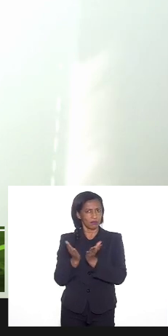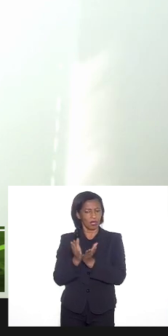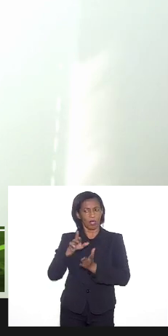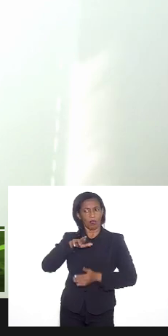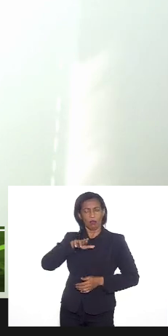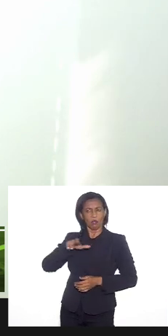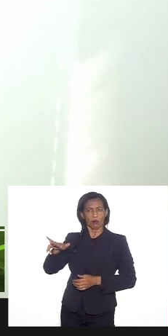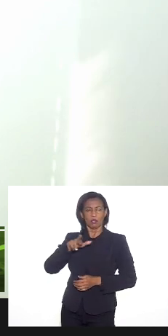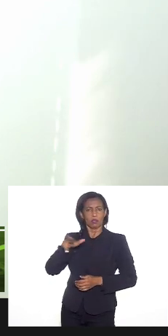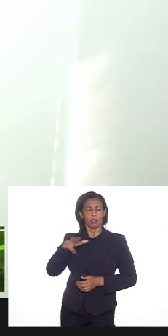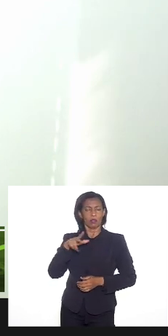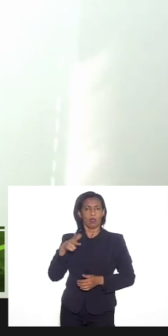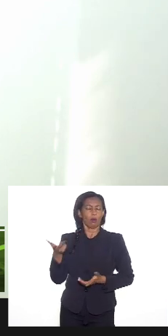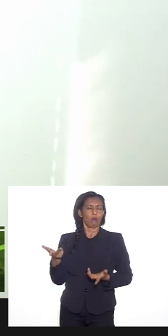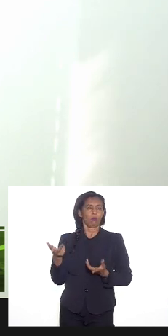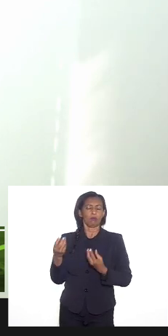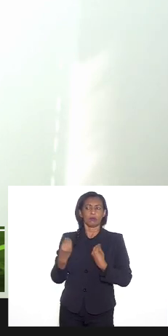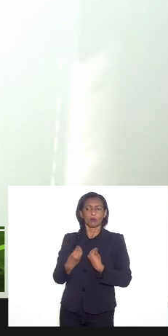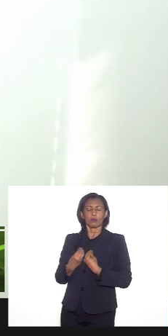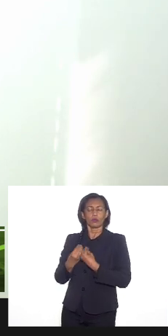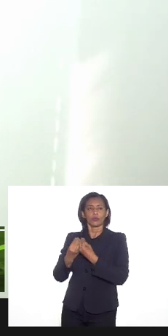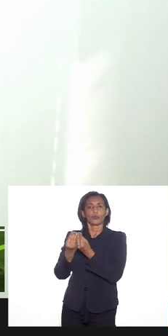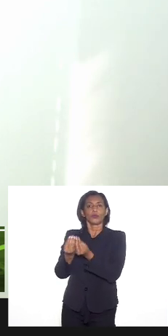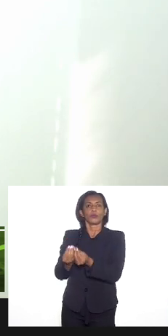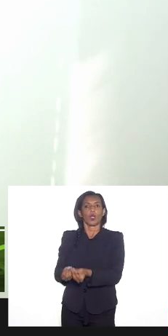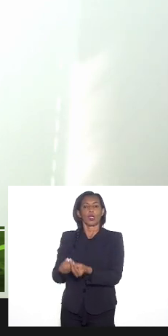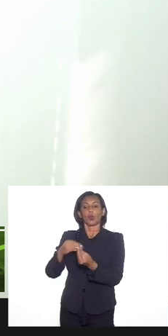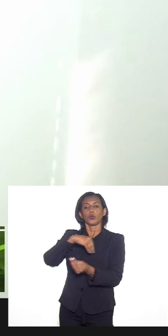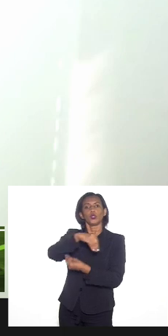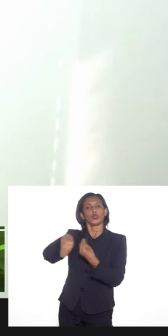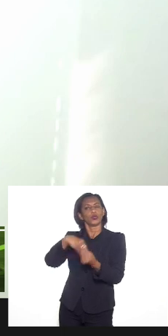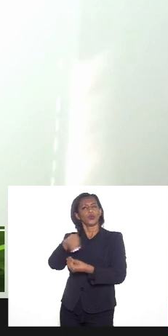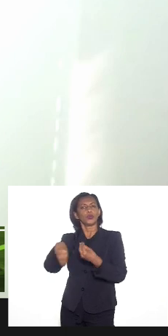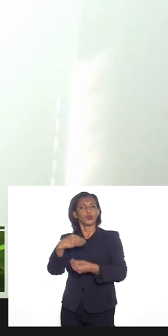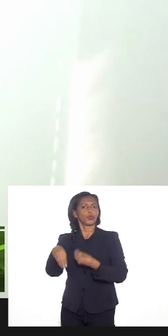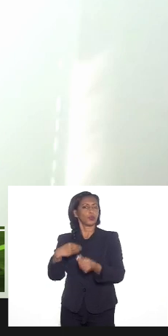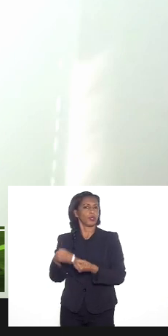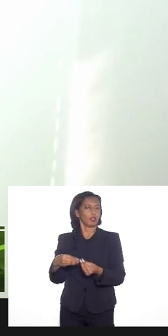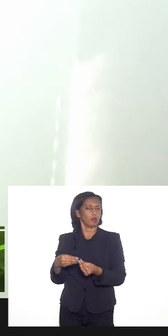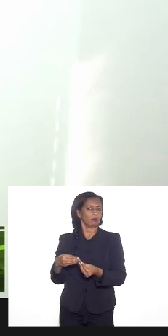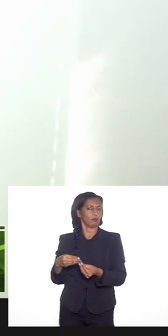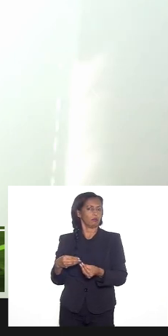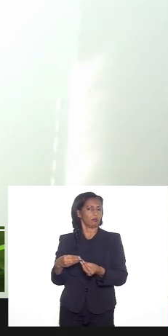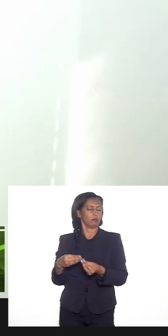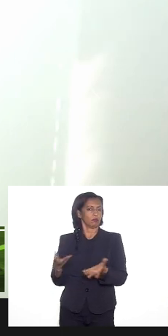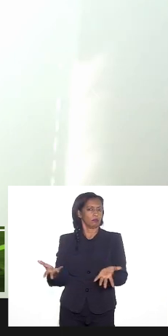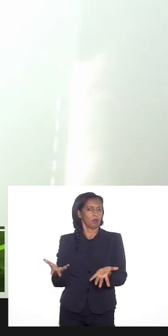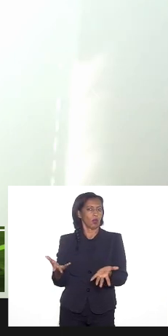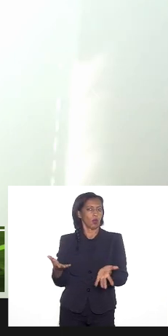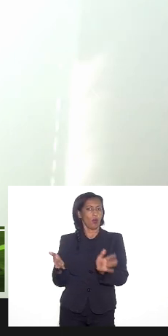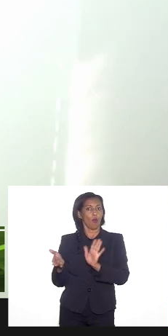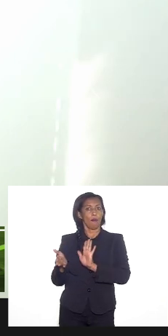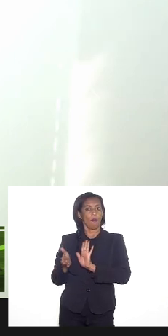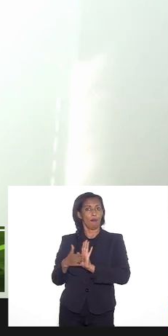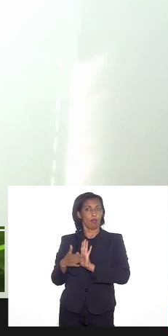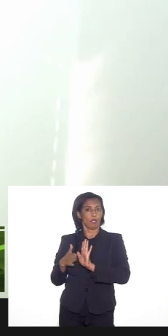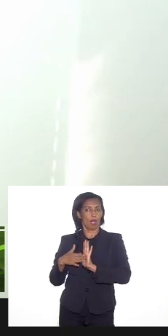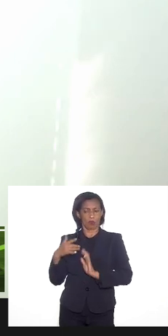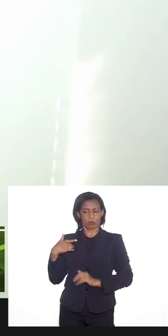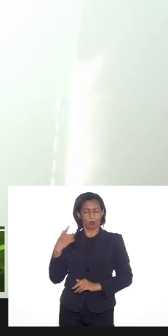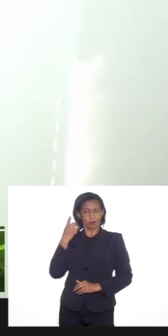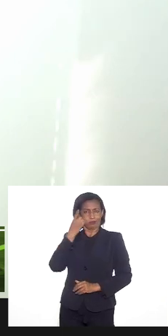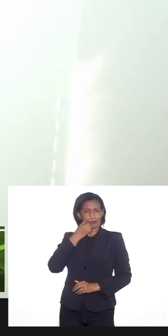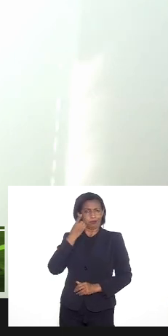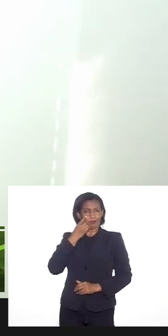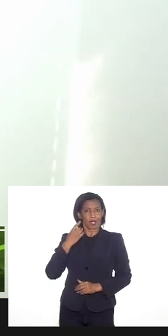não traz não mistura mistura foi o termo que ele usou o mandato com as questões